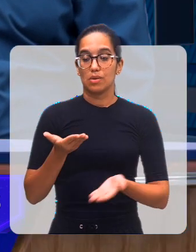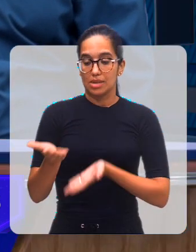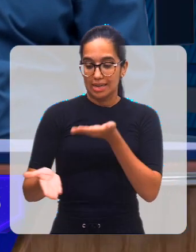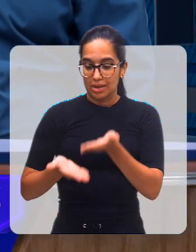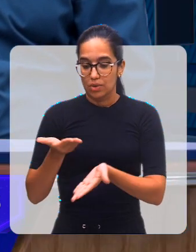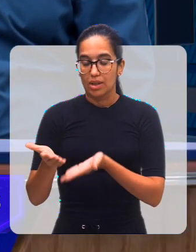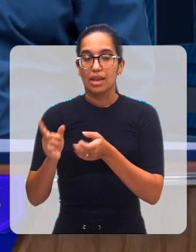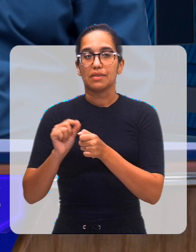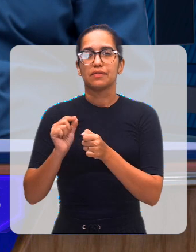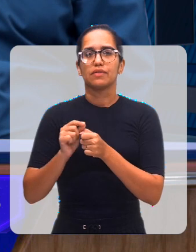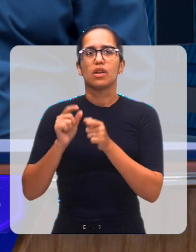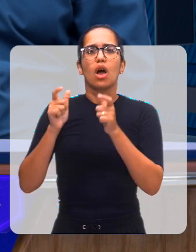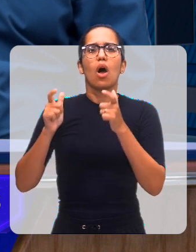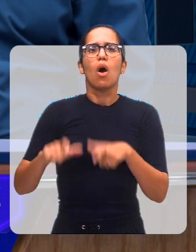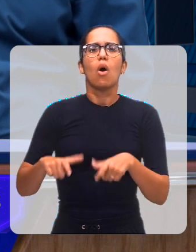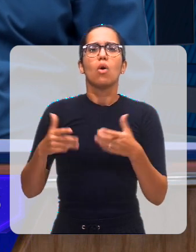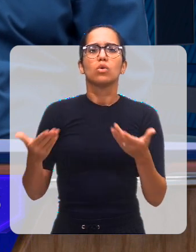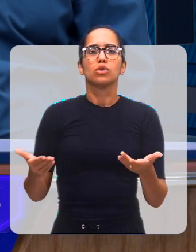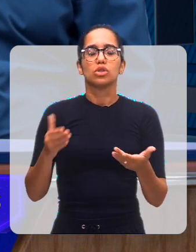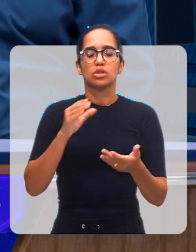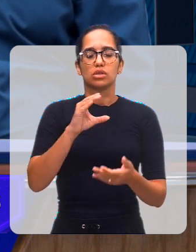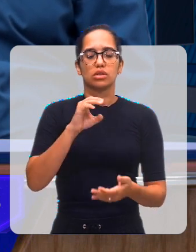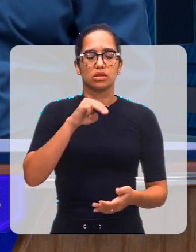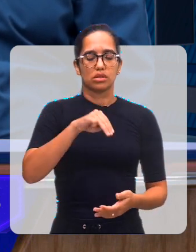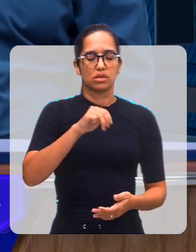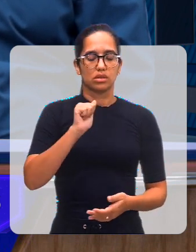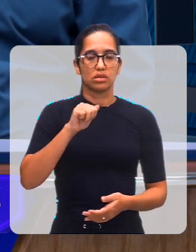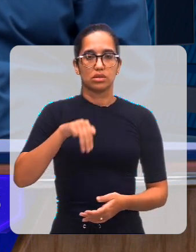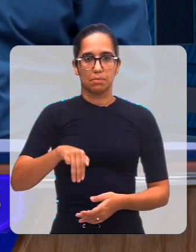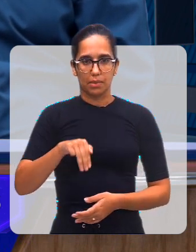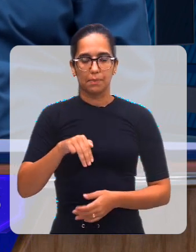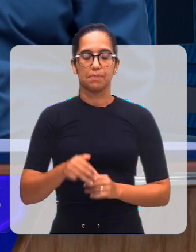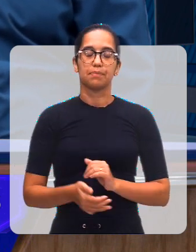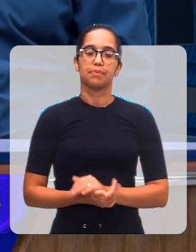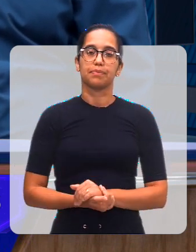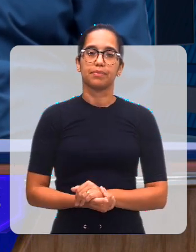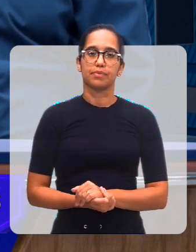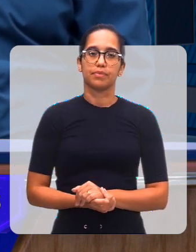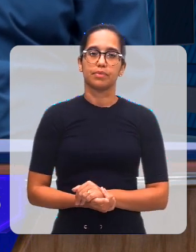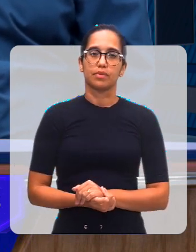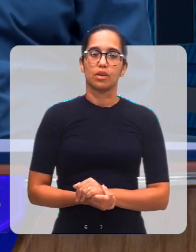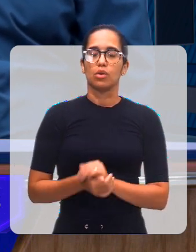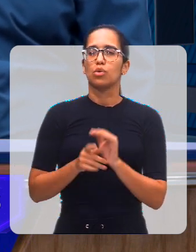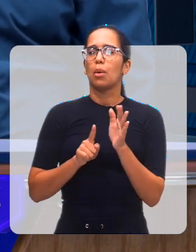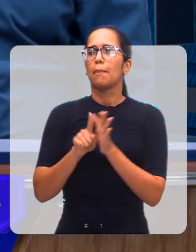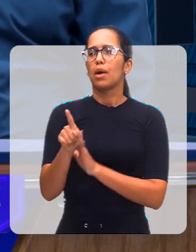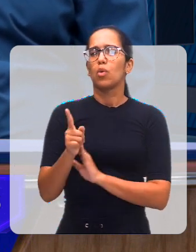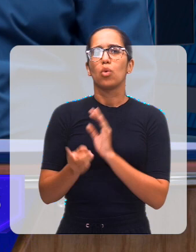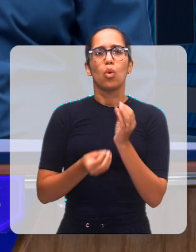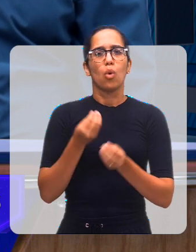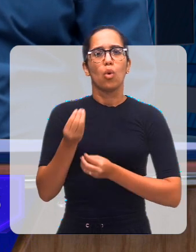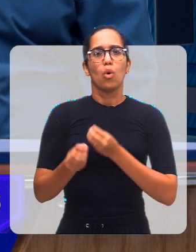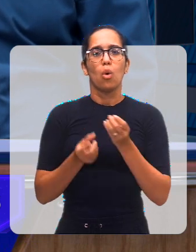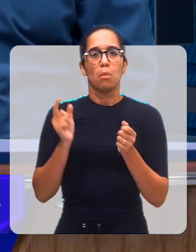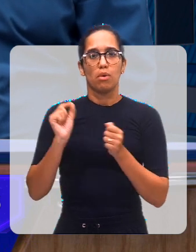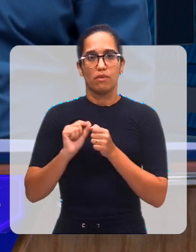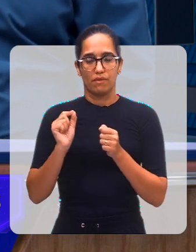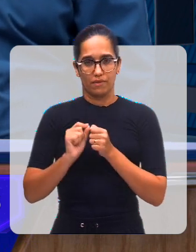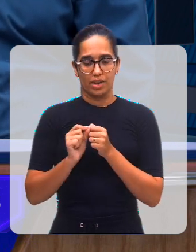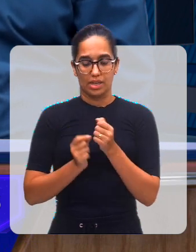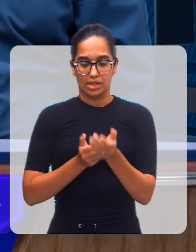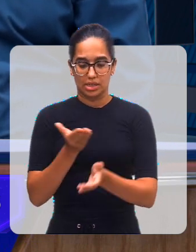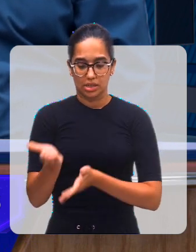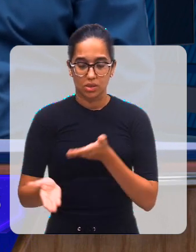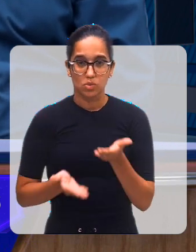Esse atendimento é feito na sede do Seman. Sede do Seman. E, Daniela, por exemplo, como é é